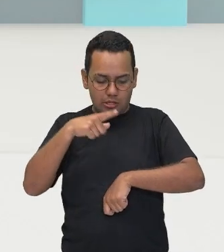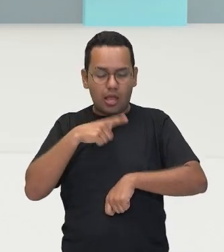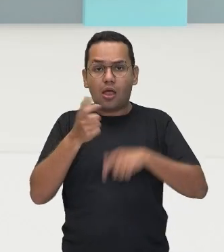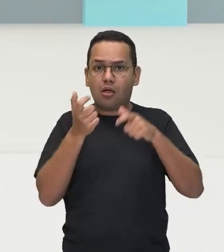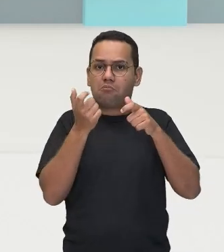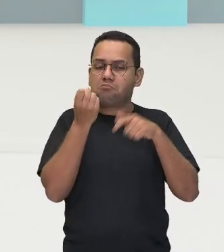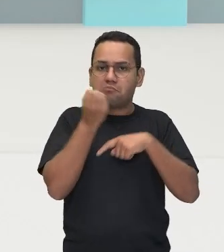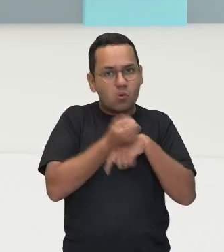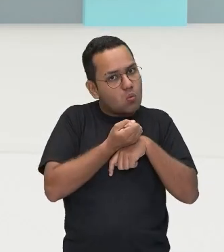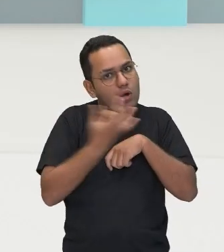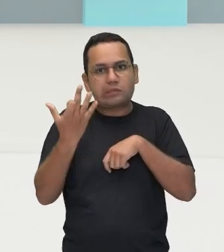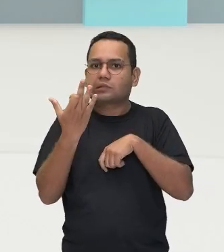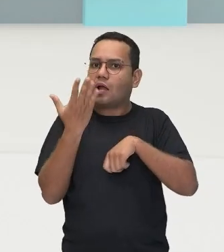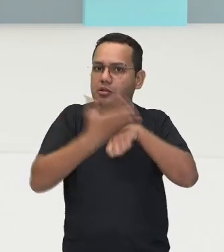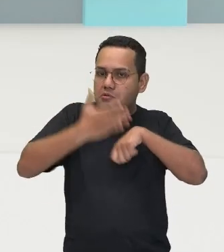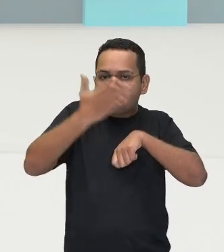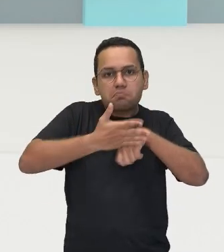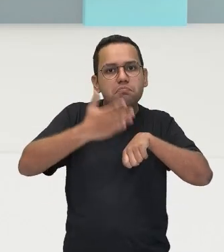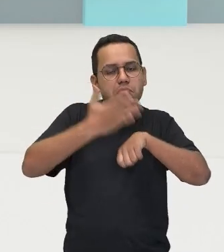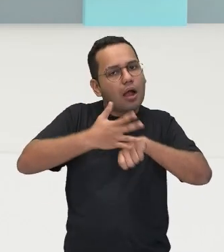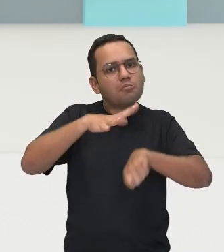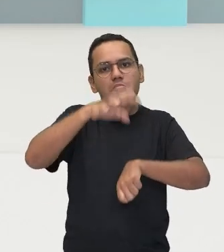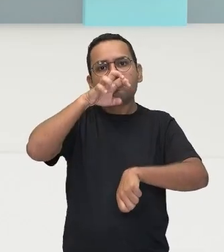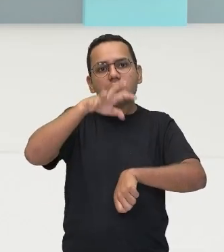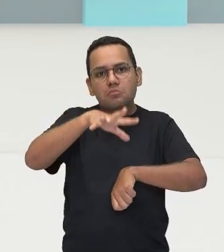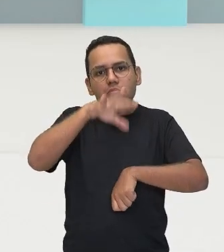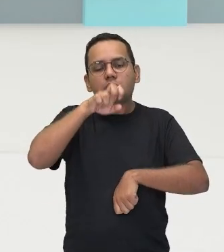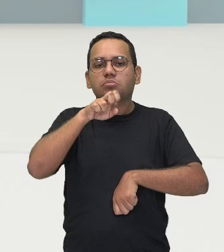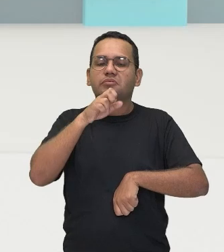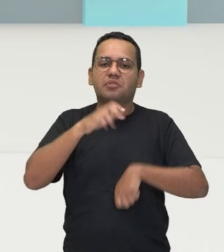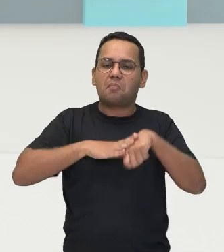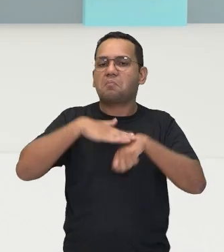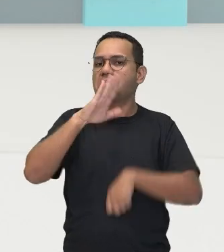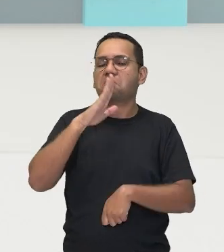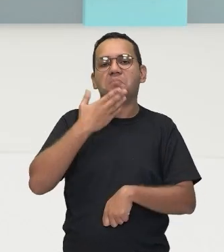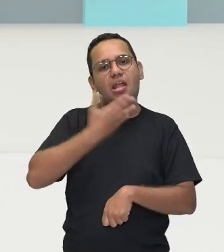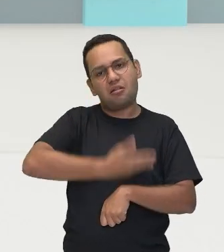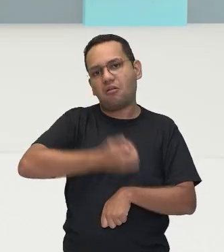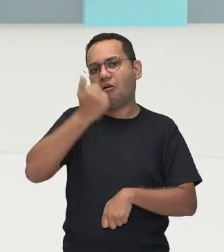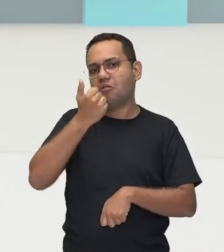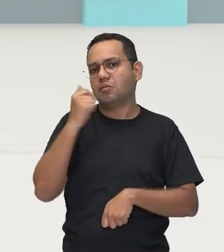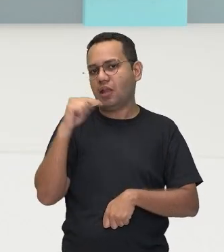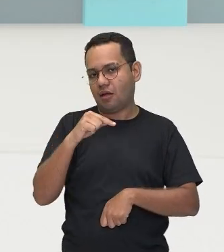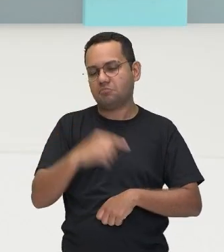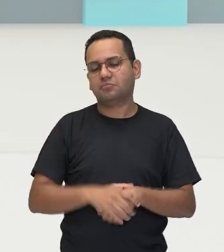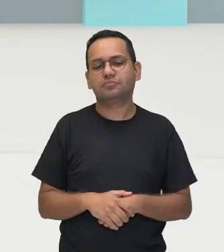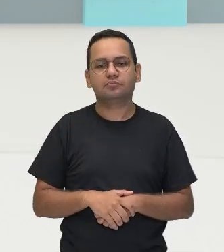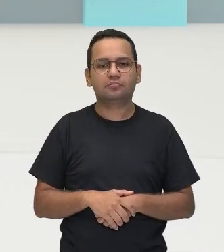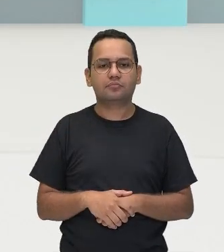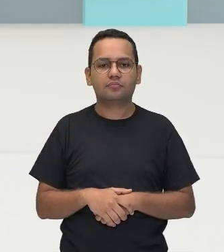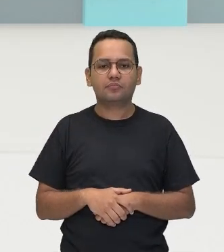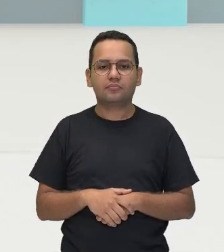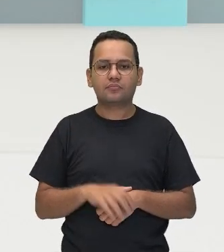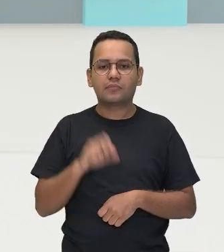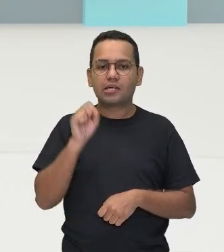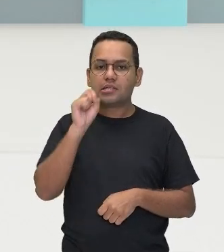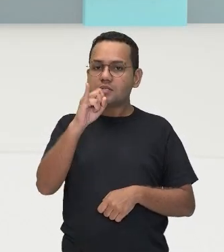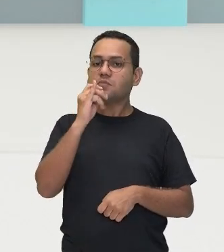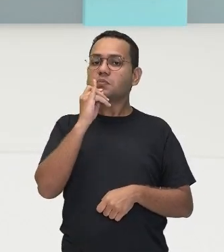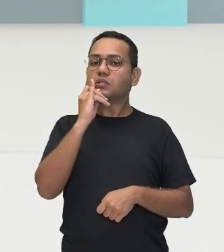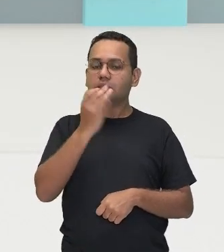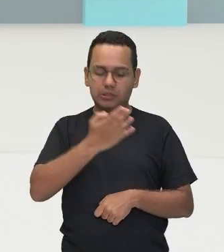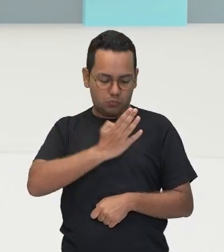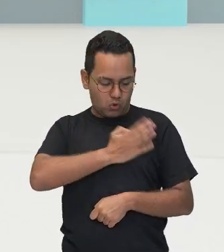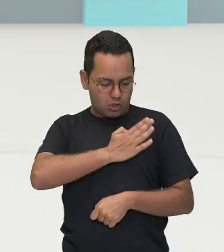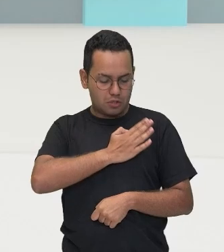através das atividades aeróbicas, maior será a sua capacidade. O simples fato de o coração bater mais rápido durante o exercício,